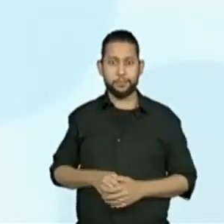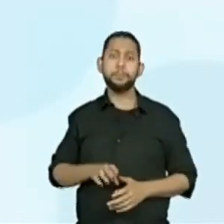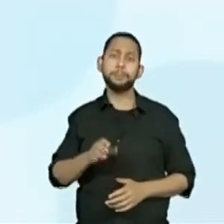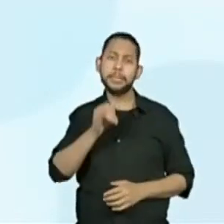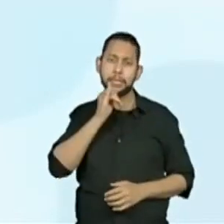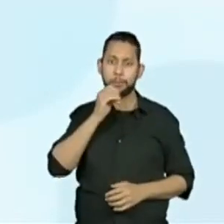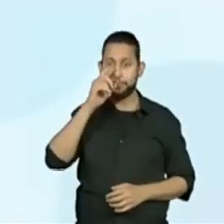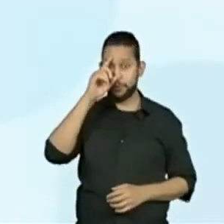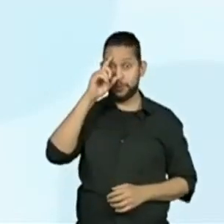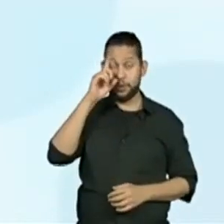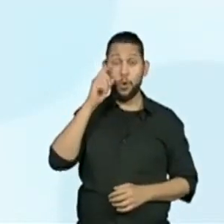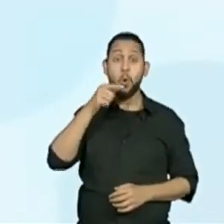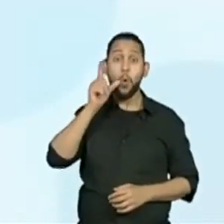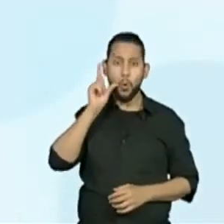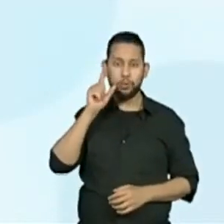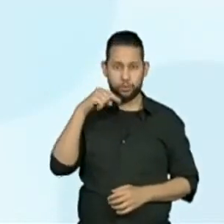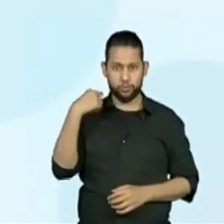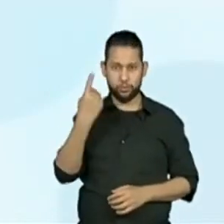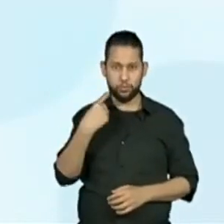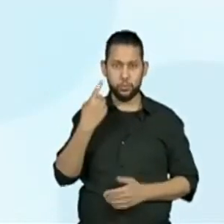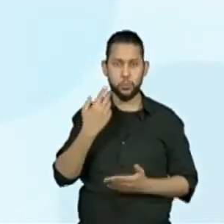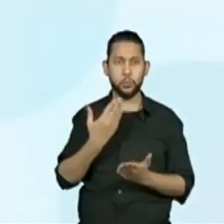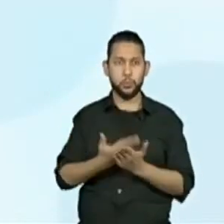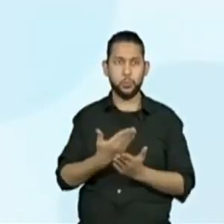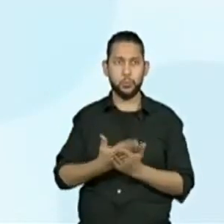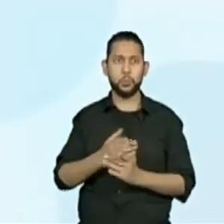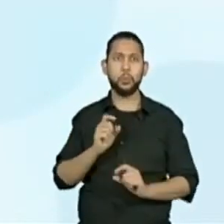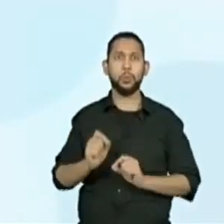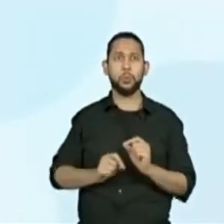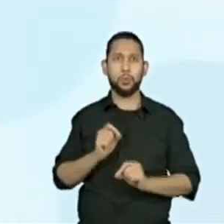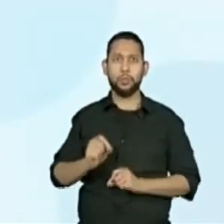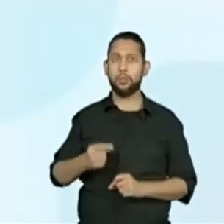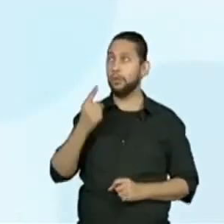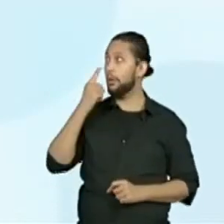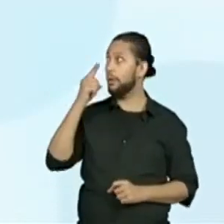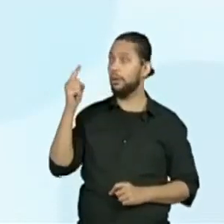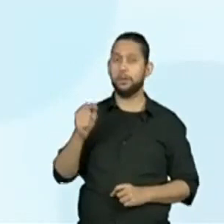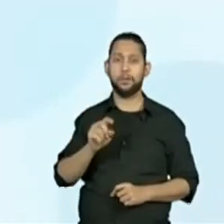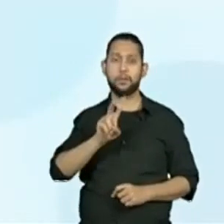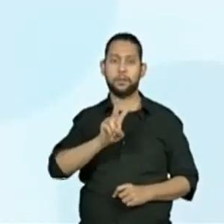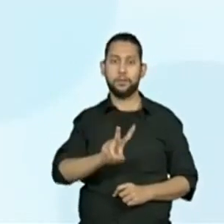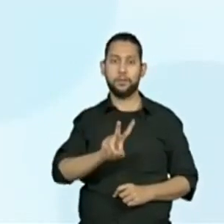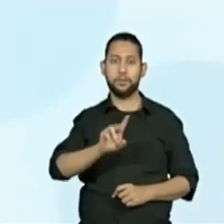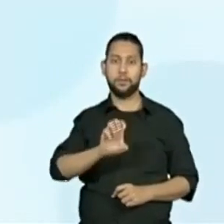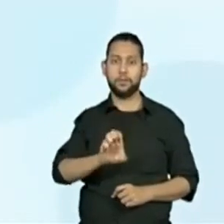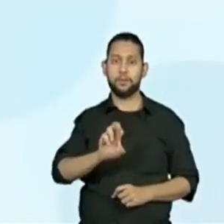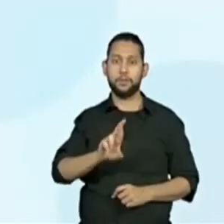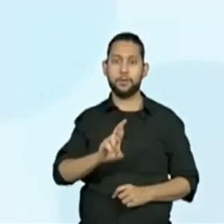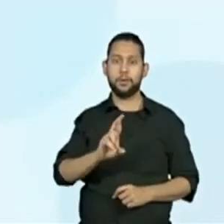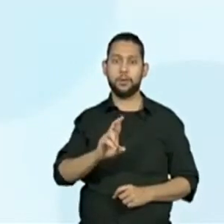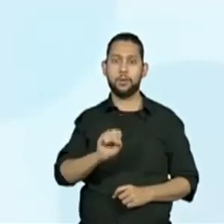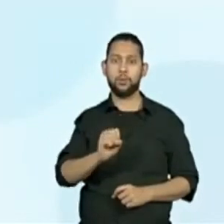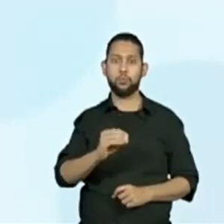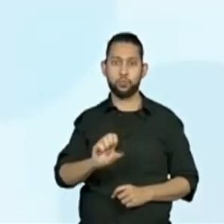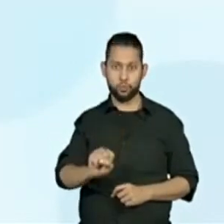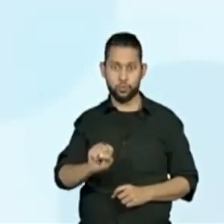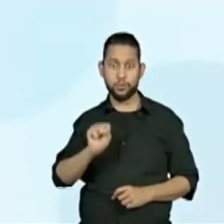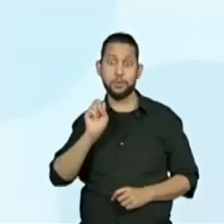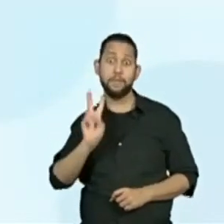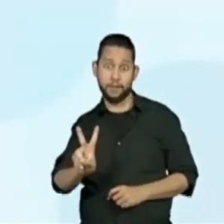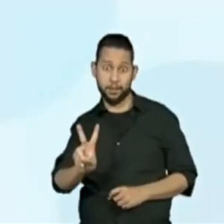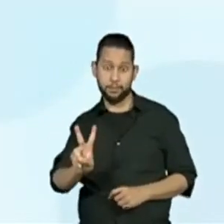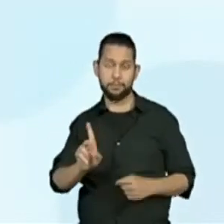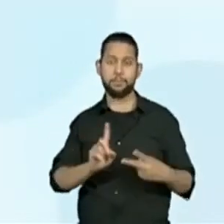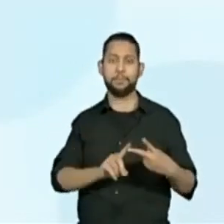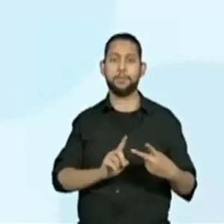nós vimos, eu vou até marcar assim, versos. A gente colocou um V, vocês se lembram da atividade. A estrofe, o